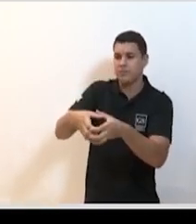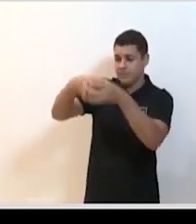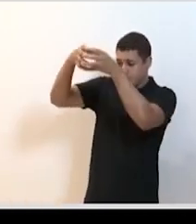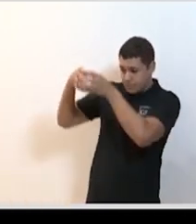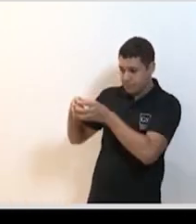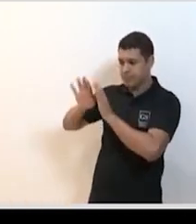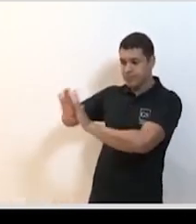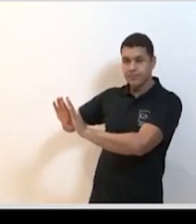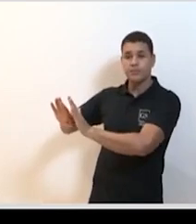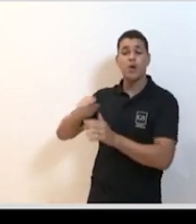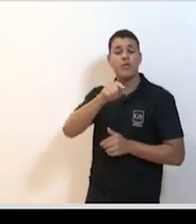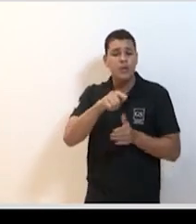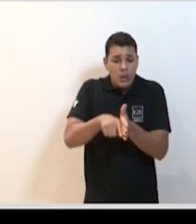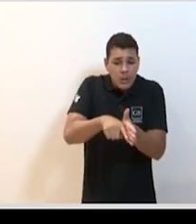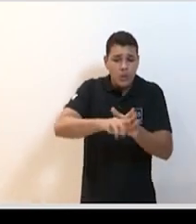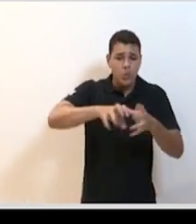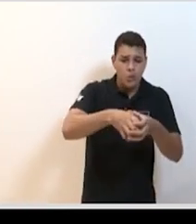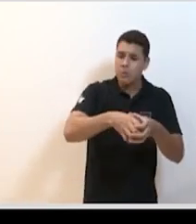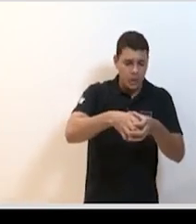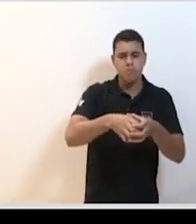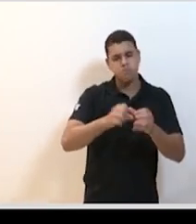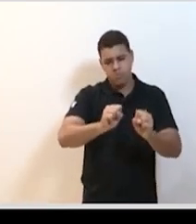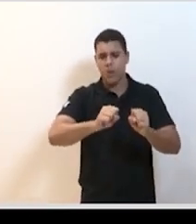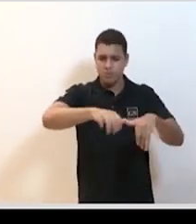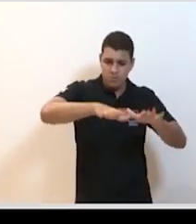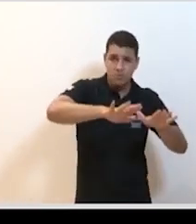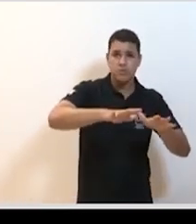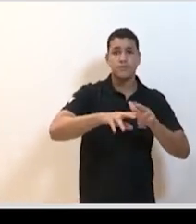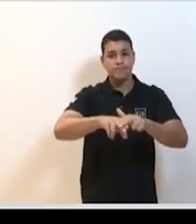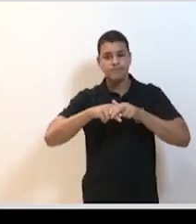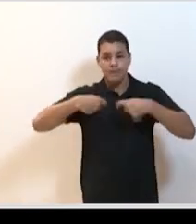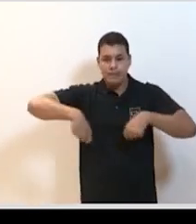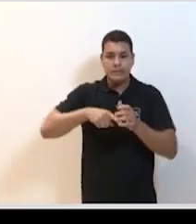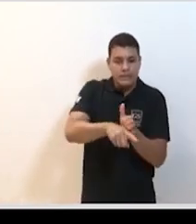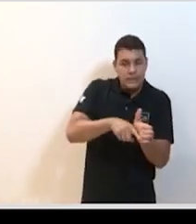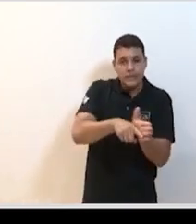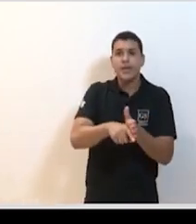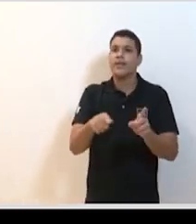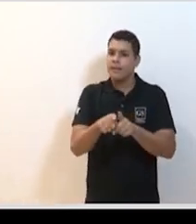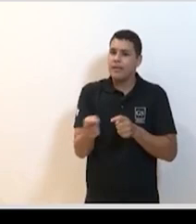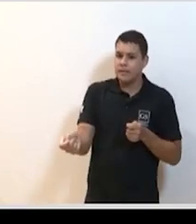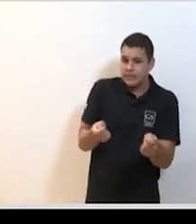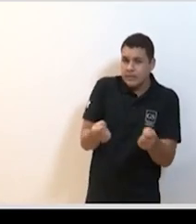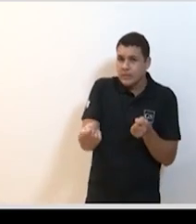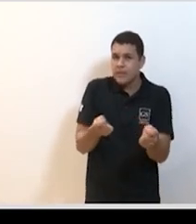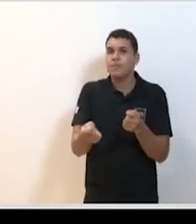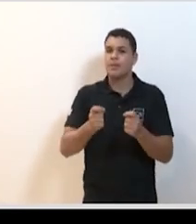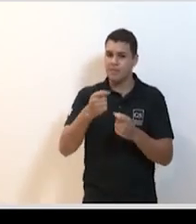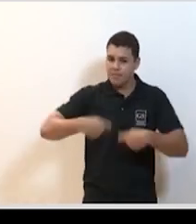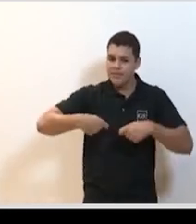acontecendo o número maior de casos eventualmente fazer isolamentos específicos é preciso muita articulação muita organização muito